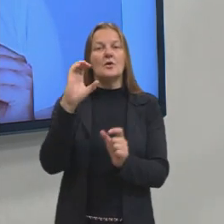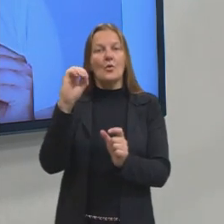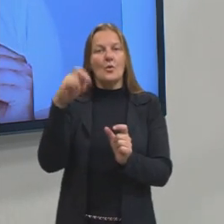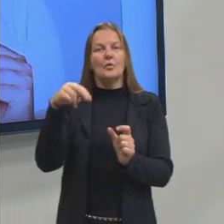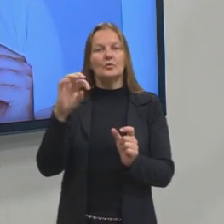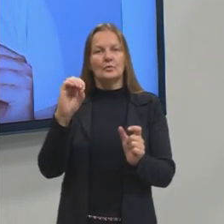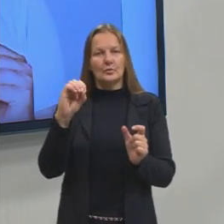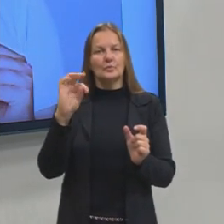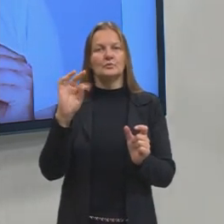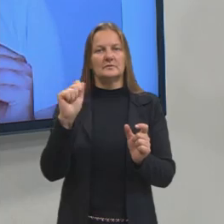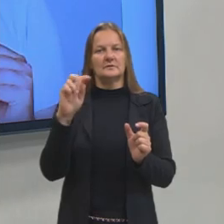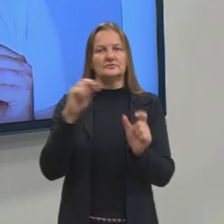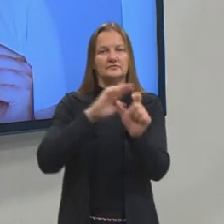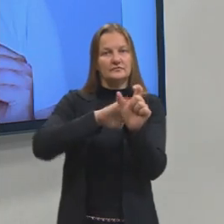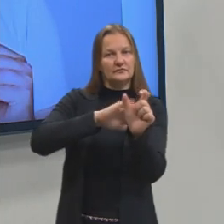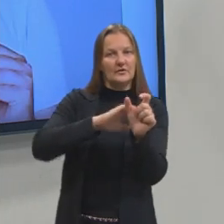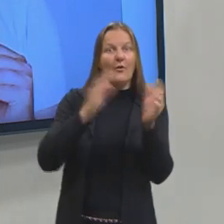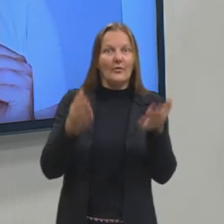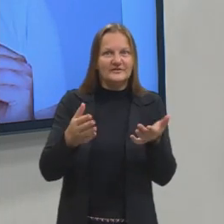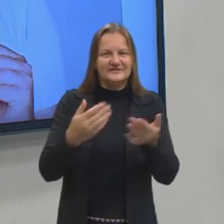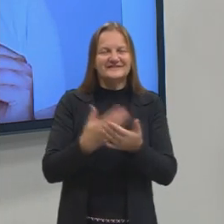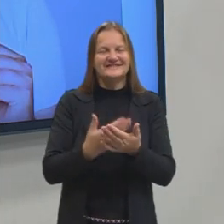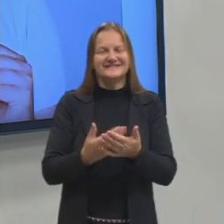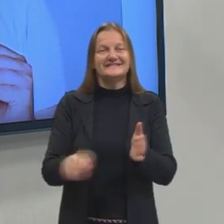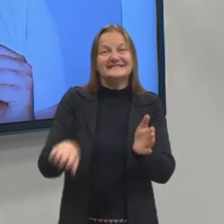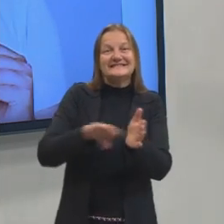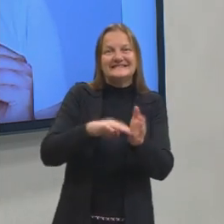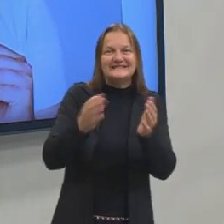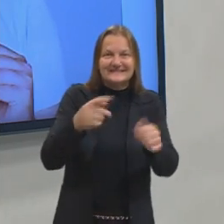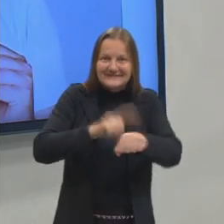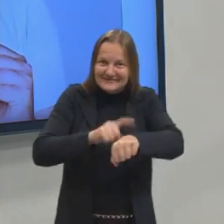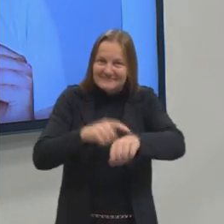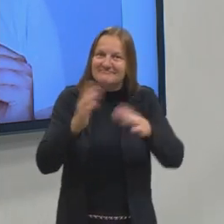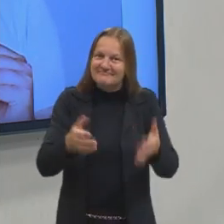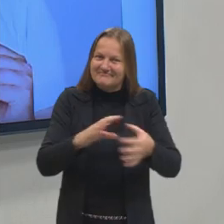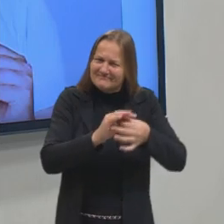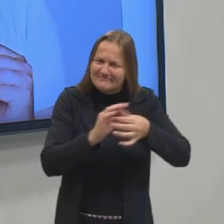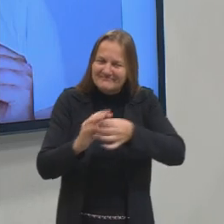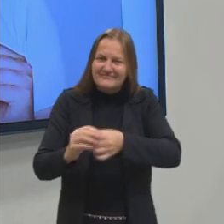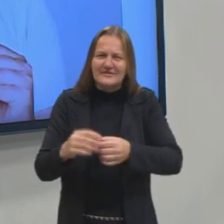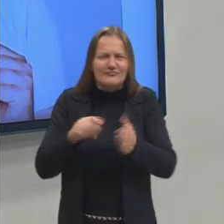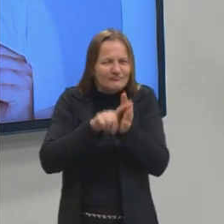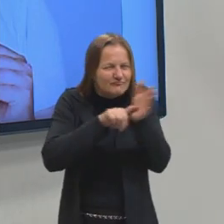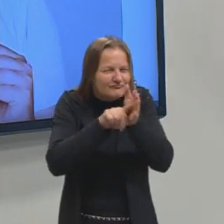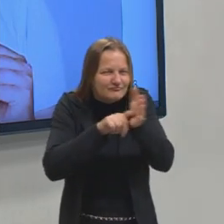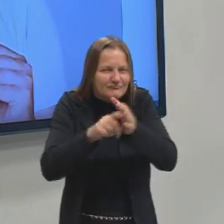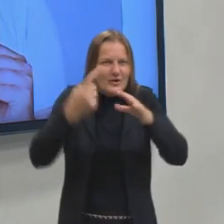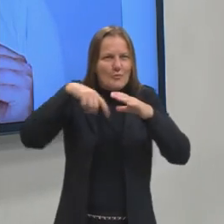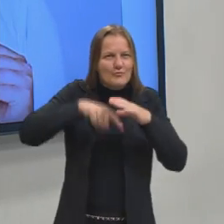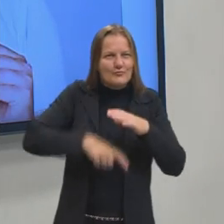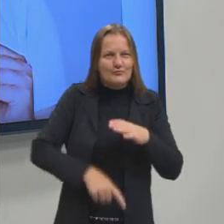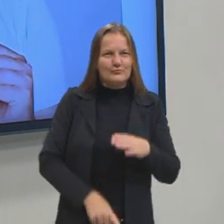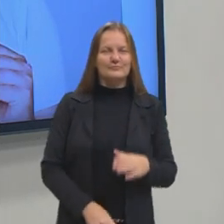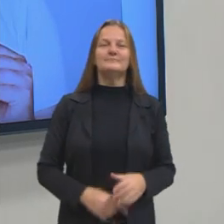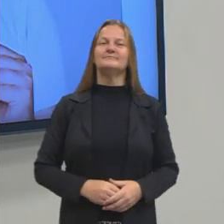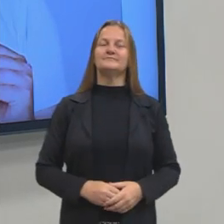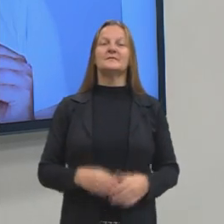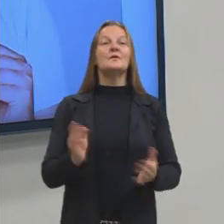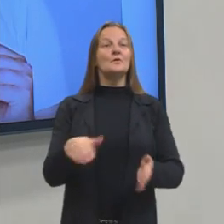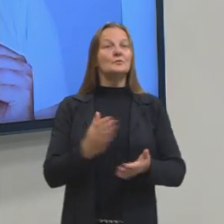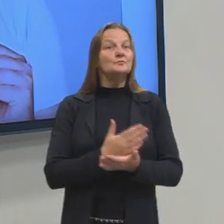específica sobre isso. Pois bem, chegou o momento e agora a gente vai fazer então essa análise. Para começar,